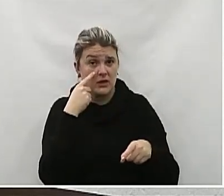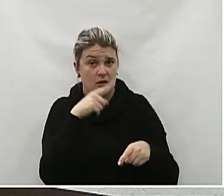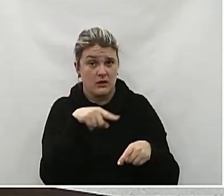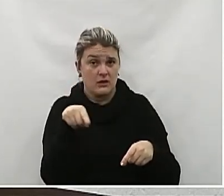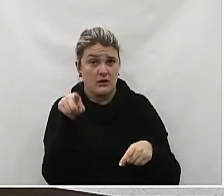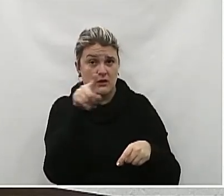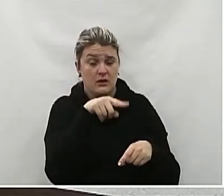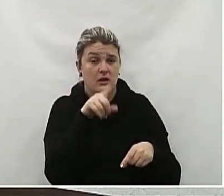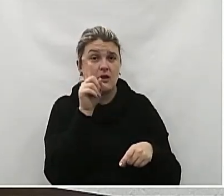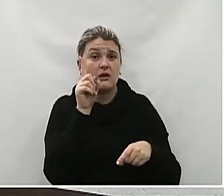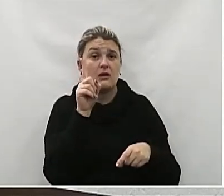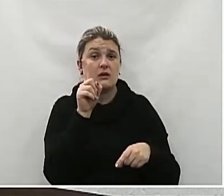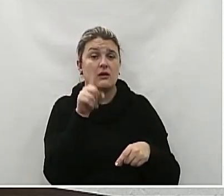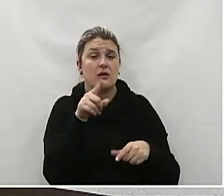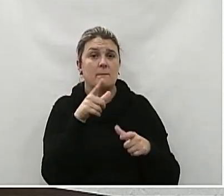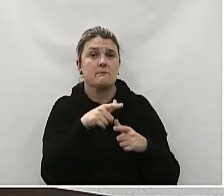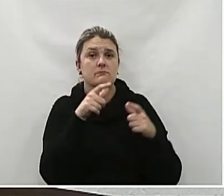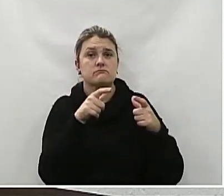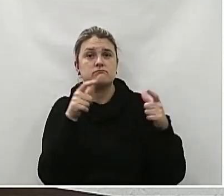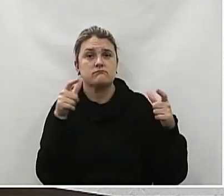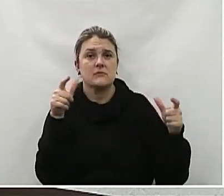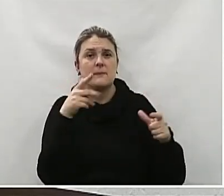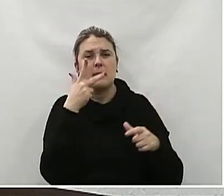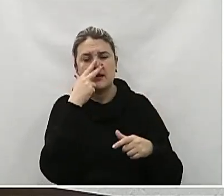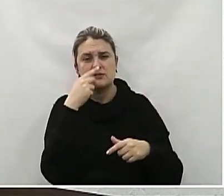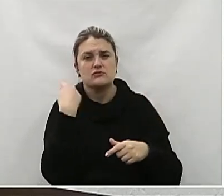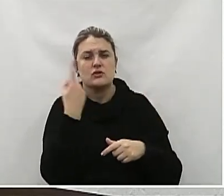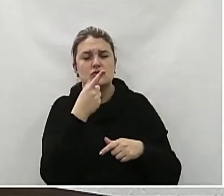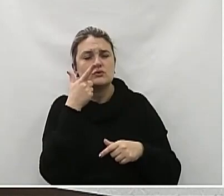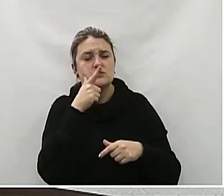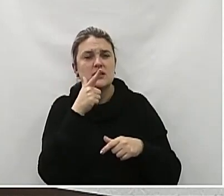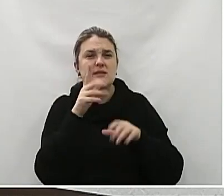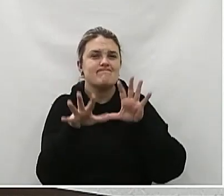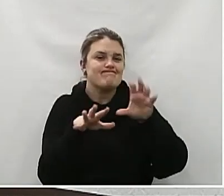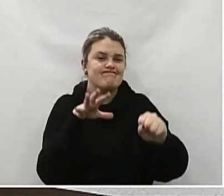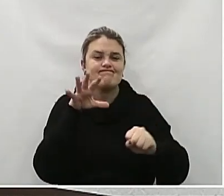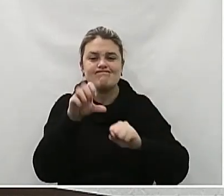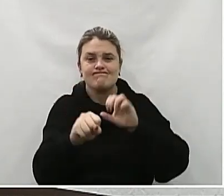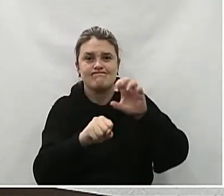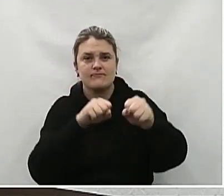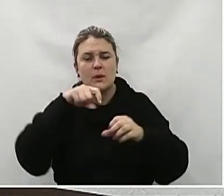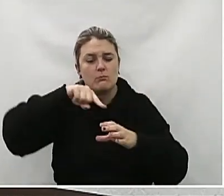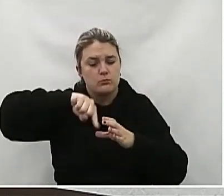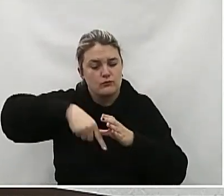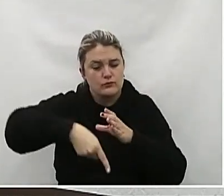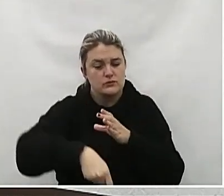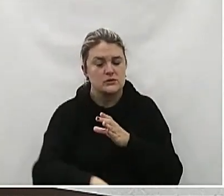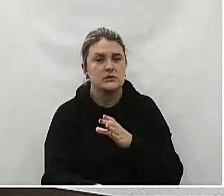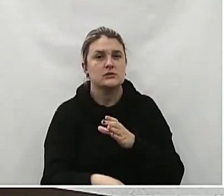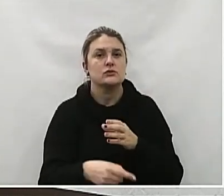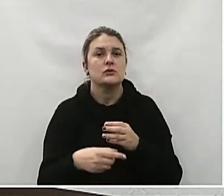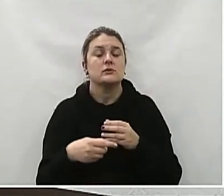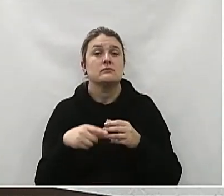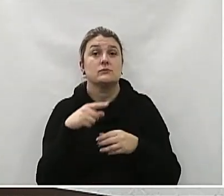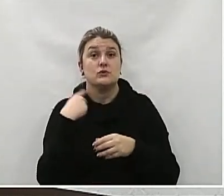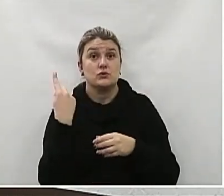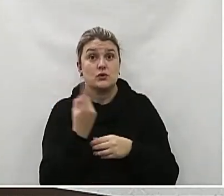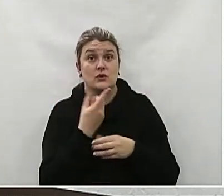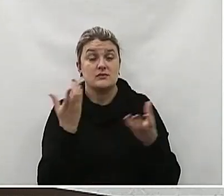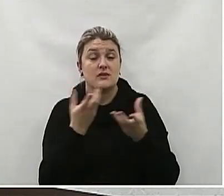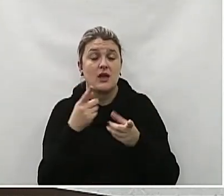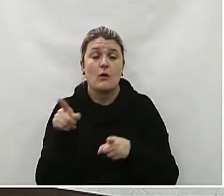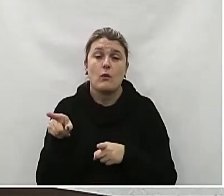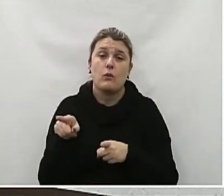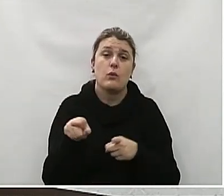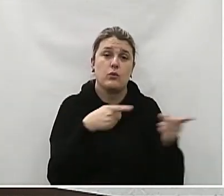galgando Vai se aprofundando essa situação de combate à violência contra a mulher